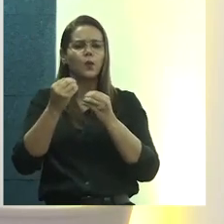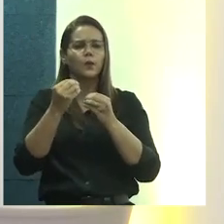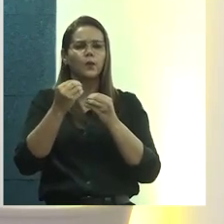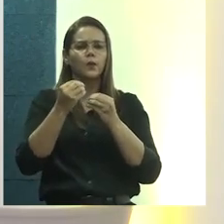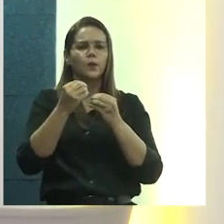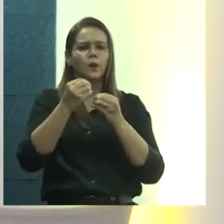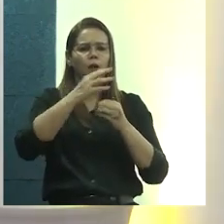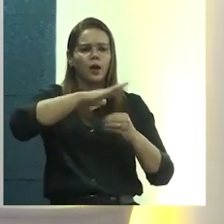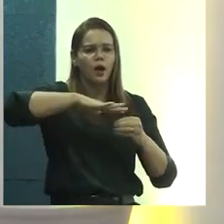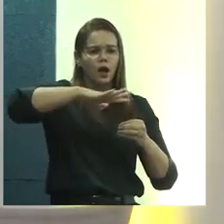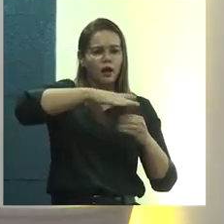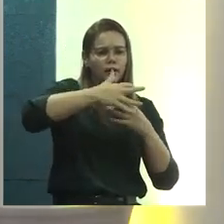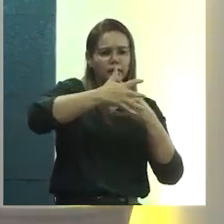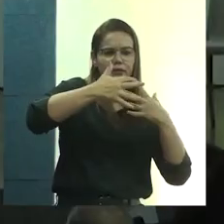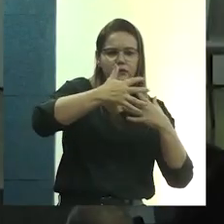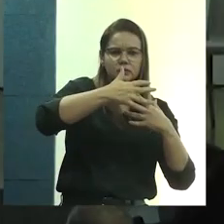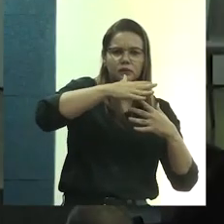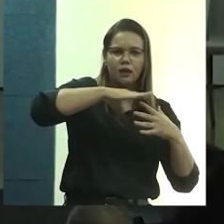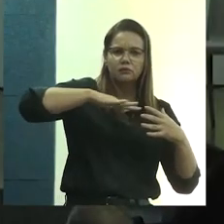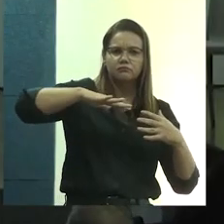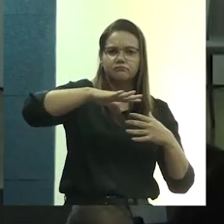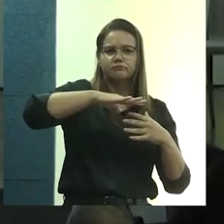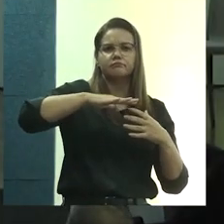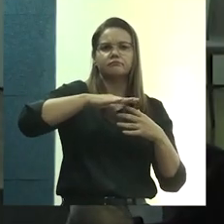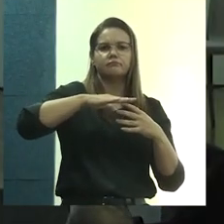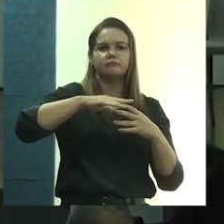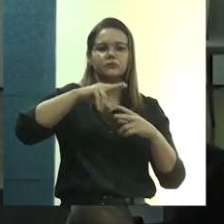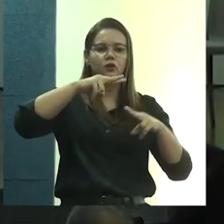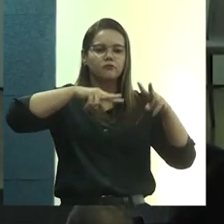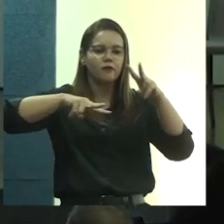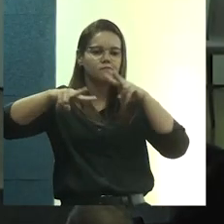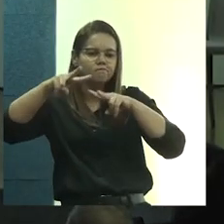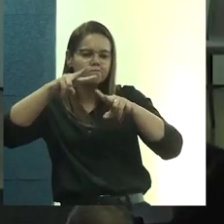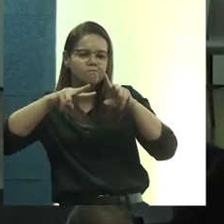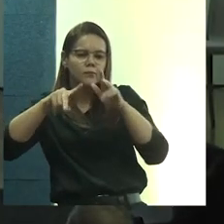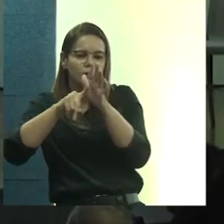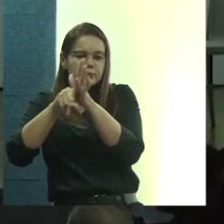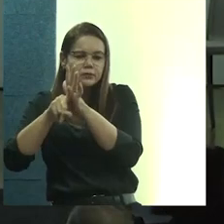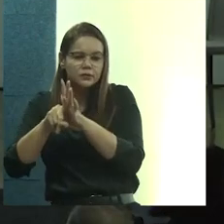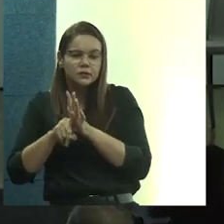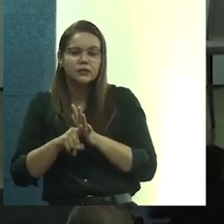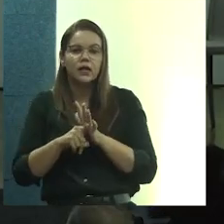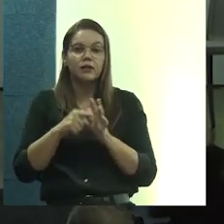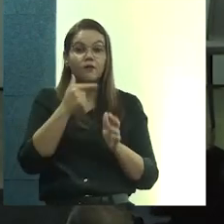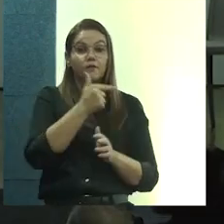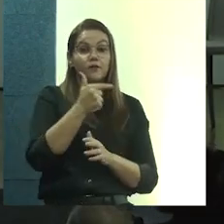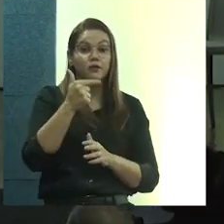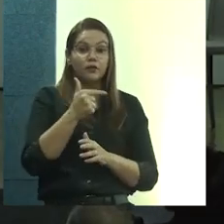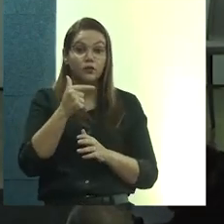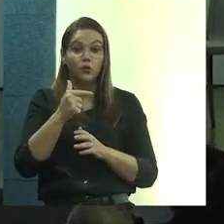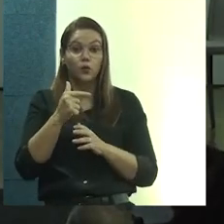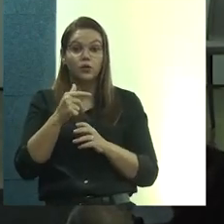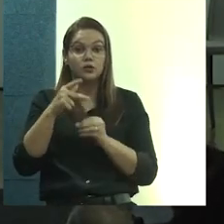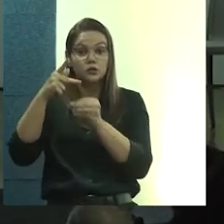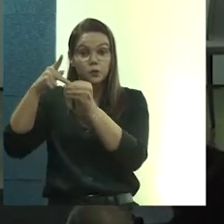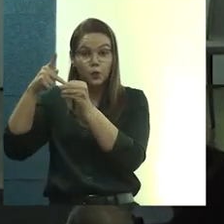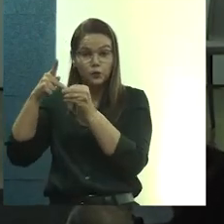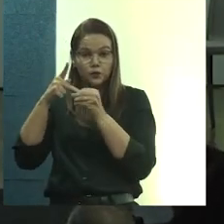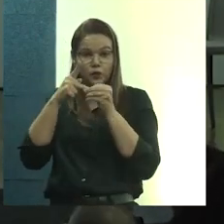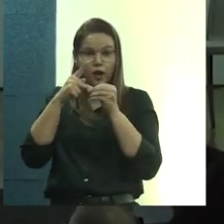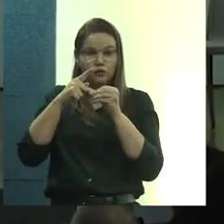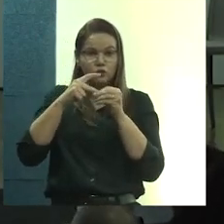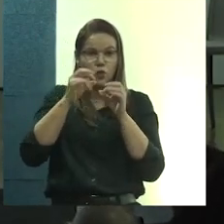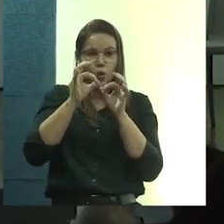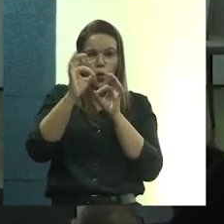cidade no que diz respeito à sua estrutura. Como eu falei, a gente tinha uns 22 povoados totalmente dispersos.